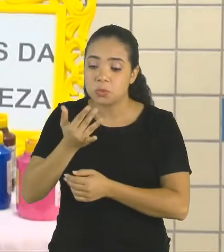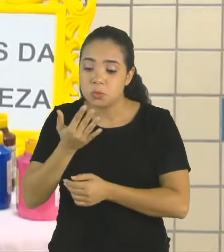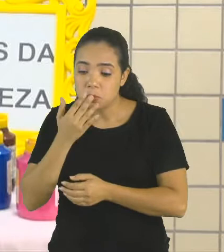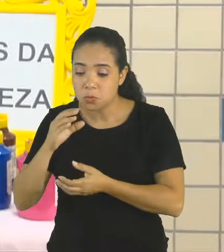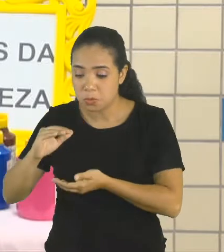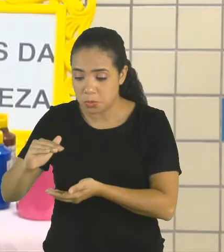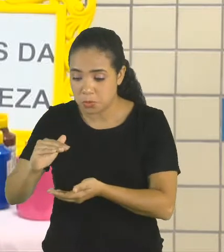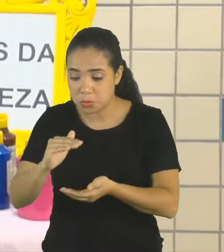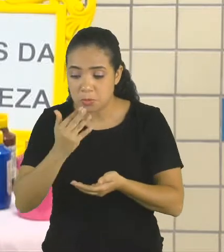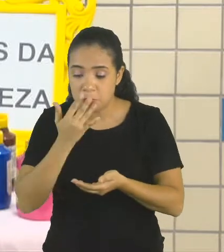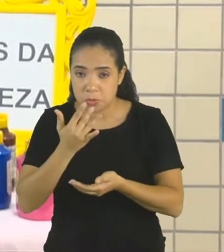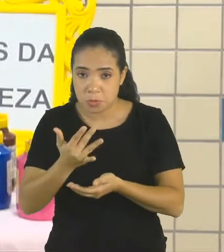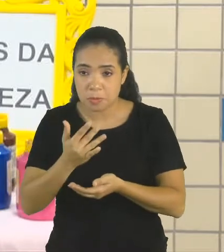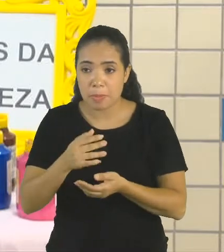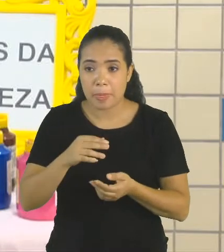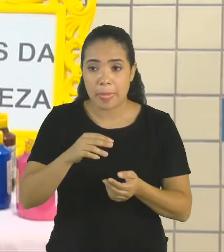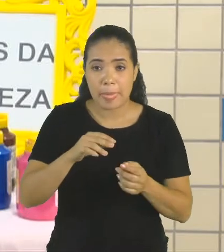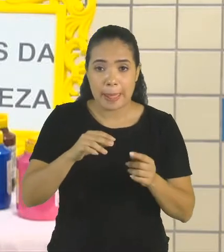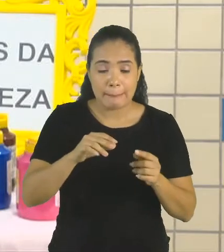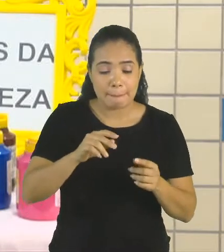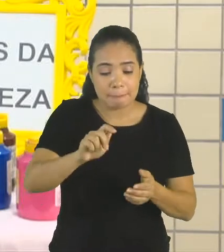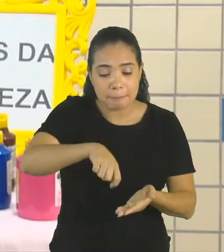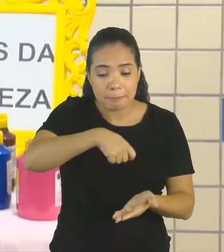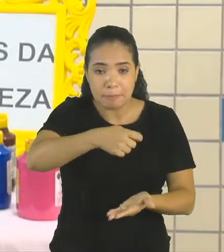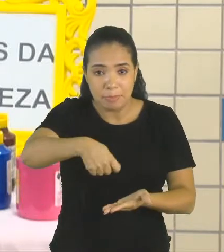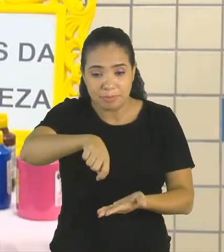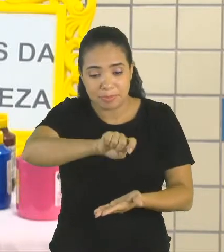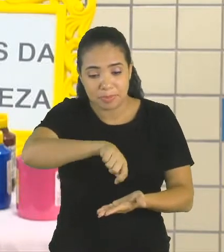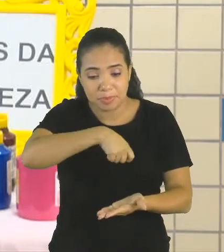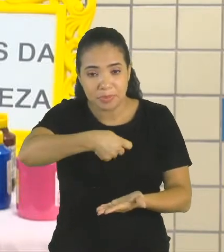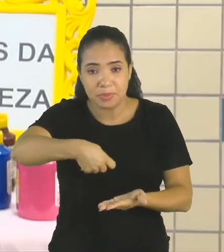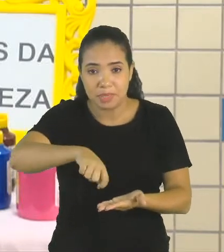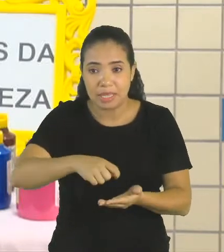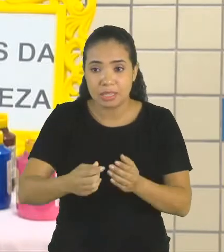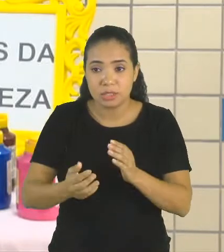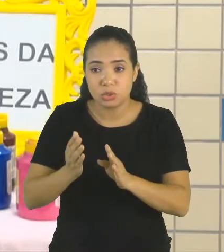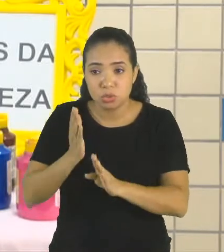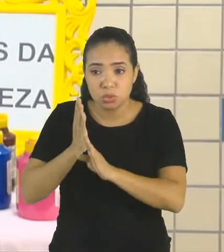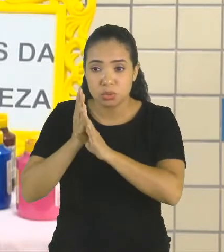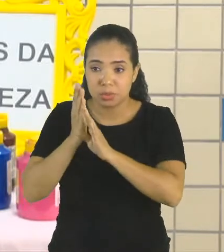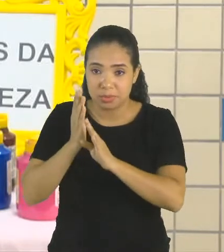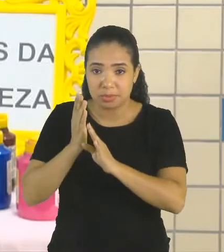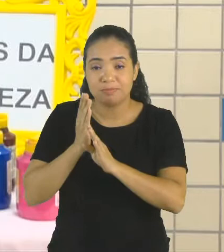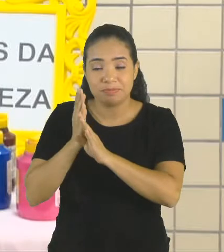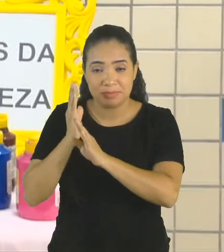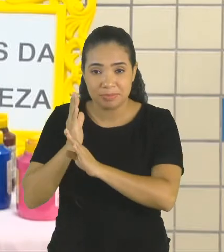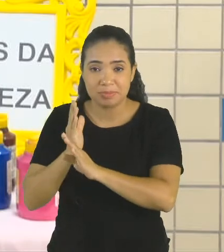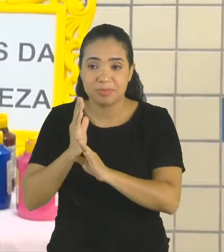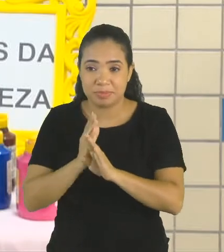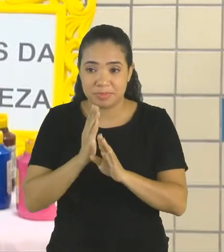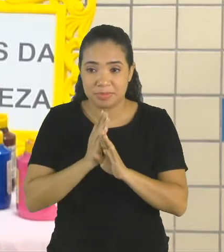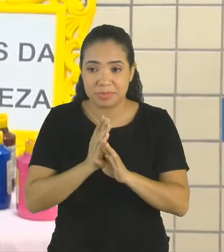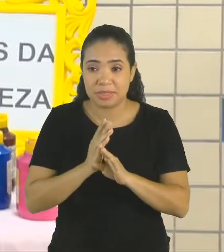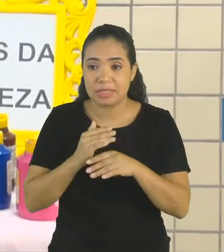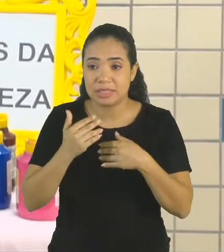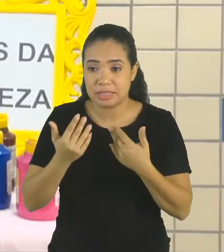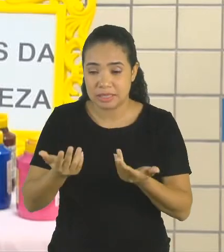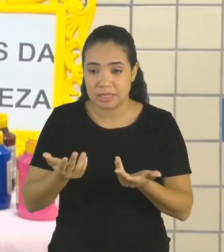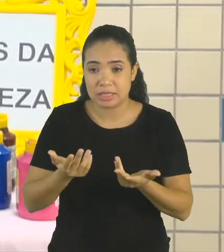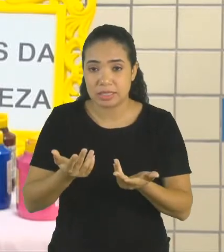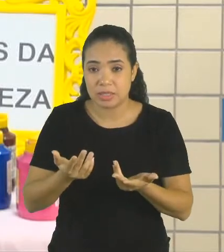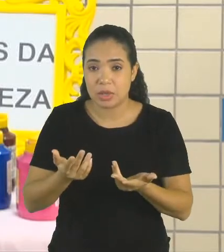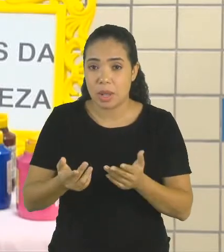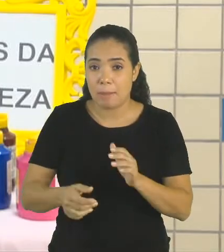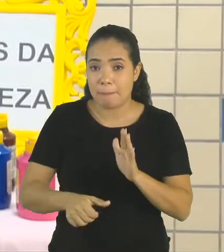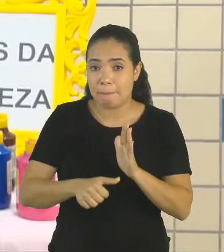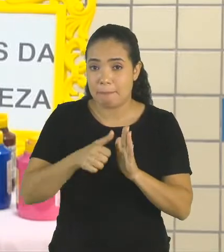esses riscadores. E elas descobrirão, terão muitas descobertas. Bom, essa foi a